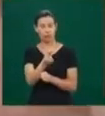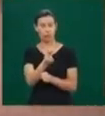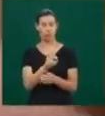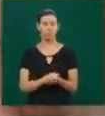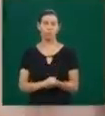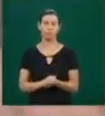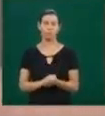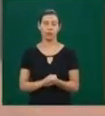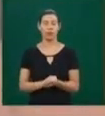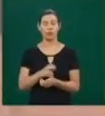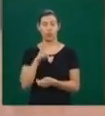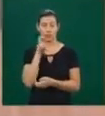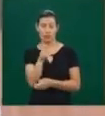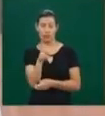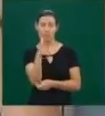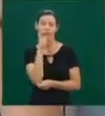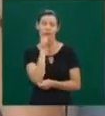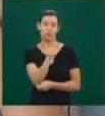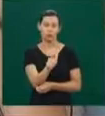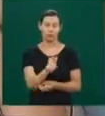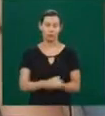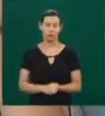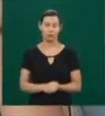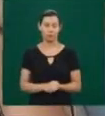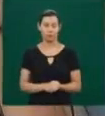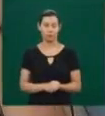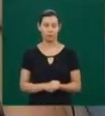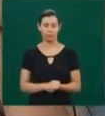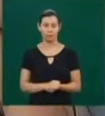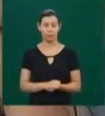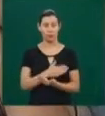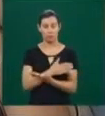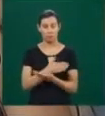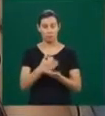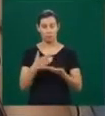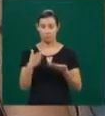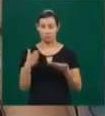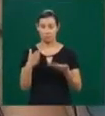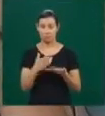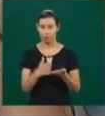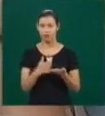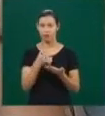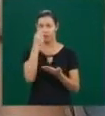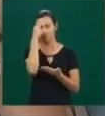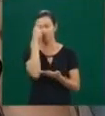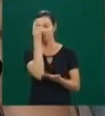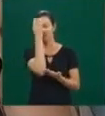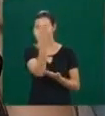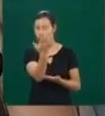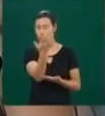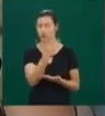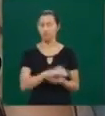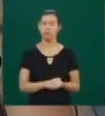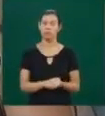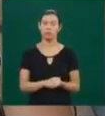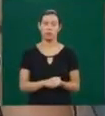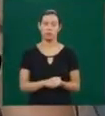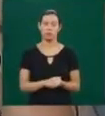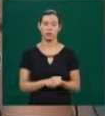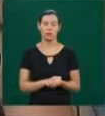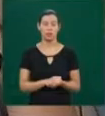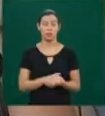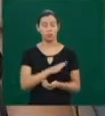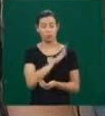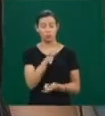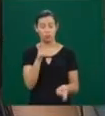que, na quinta vez, veio o Bruno. Quando eu comecei a fazer, eu achei que ia ser um processo bem fácil, né? Todo mundo pensa, ah, vou lá